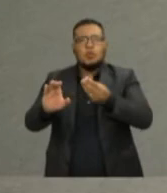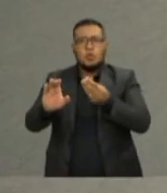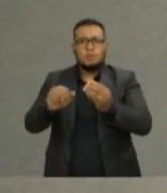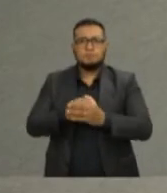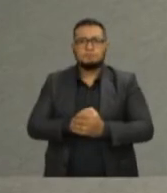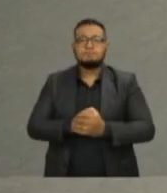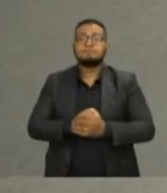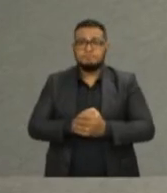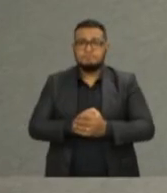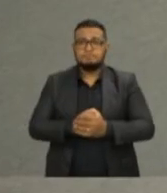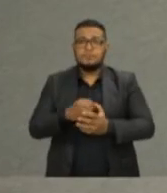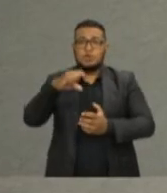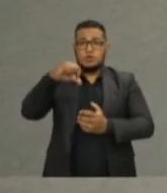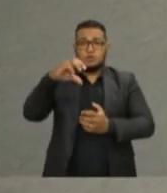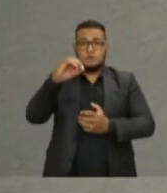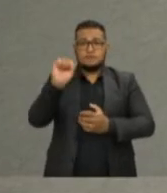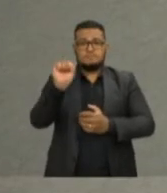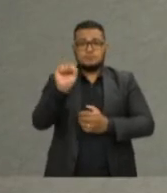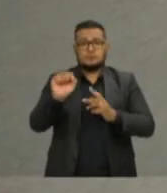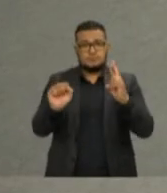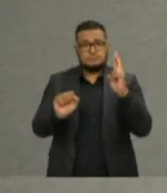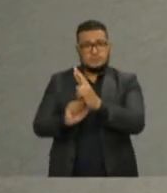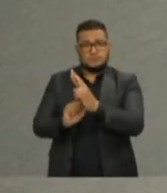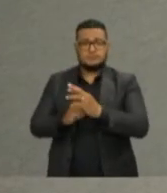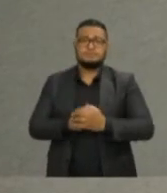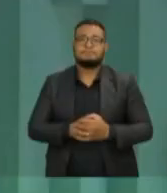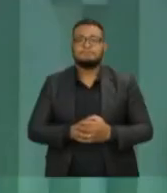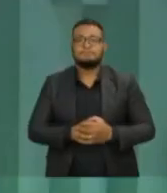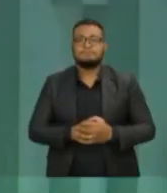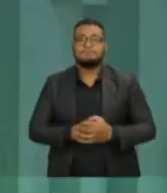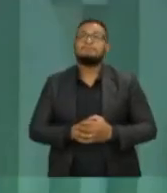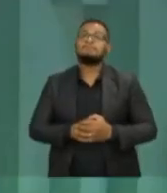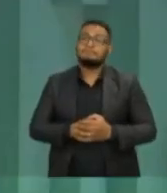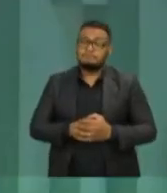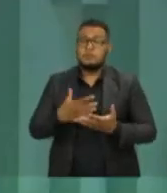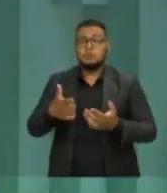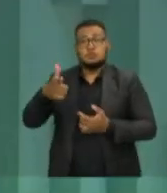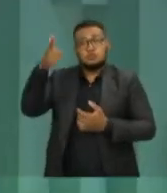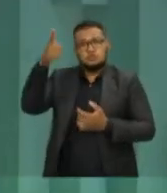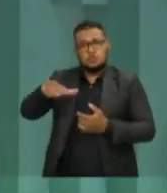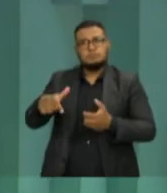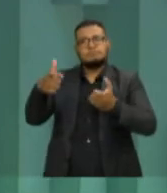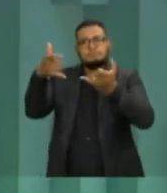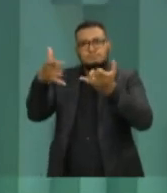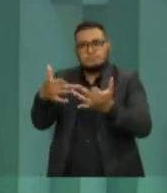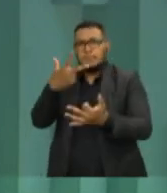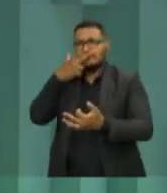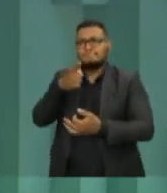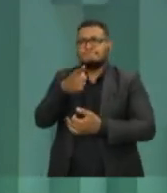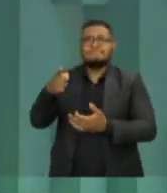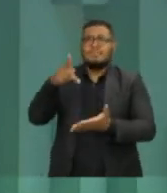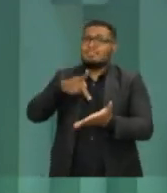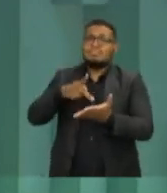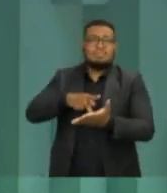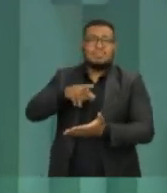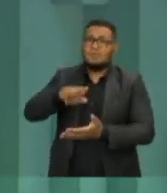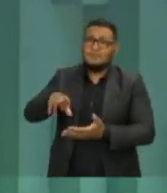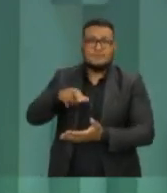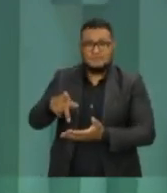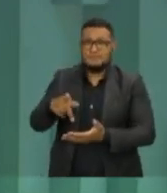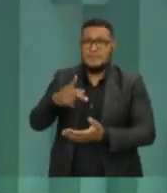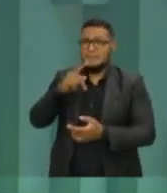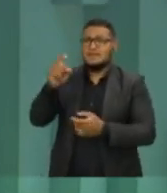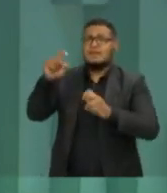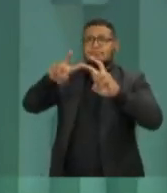segundos, tempo para a resposta do candidato João Cose. Primeiro, reafirmar a inverdade do candidato. Ele tem trabalhado com muitas